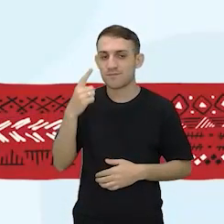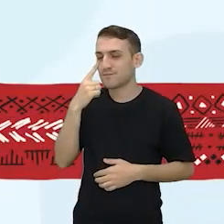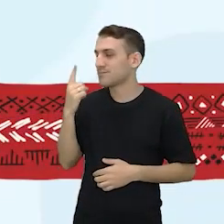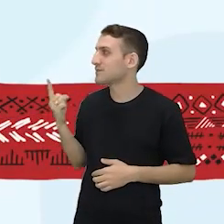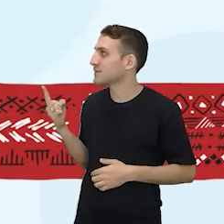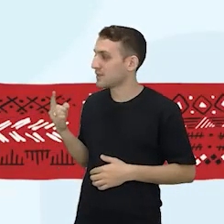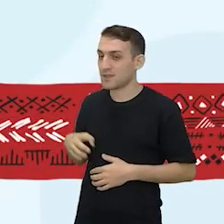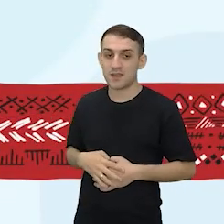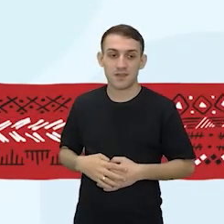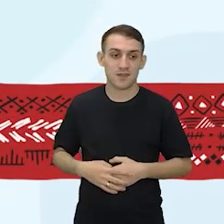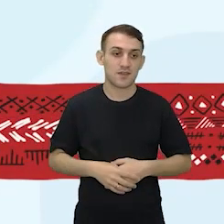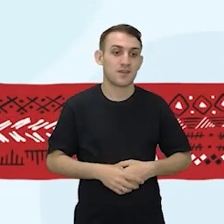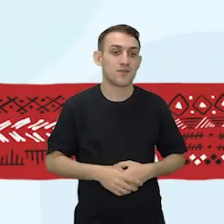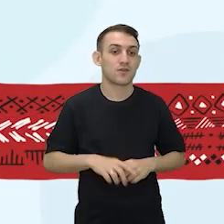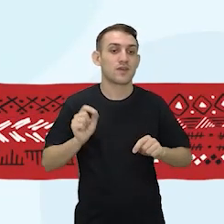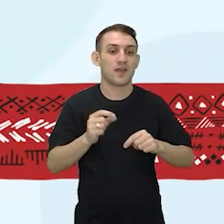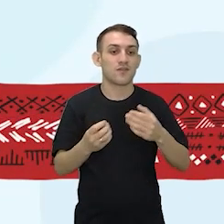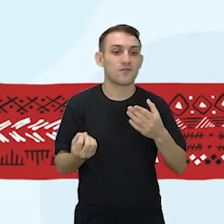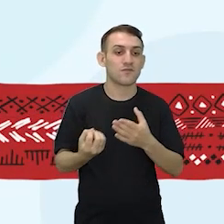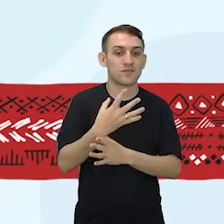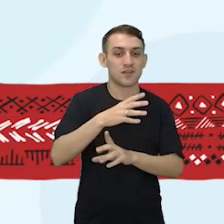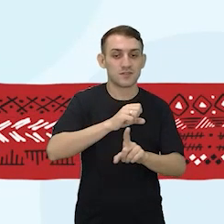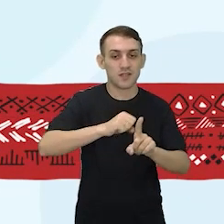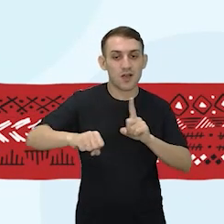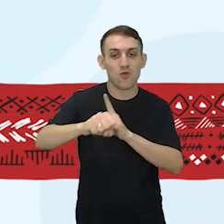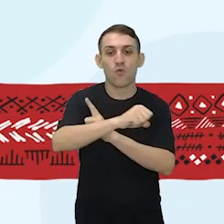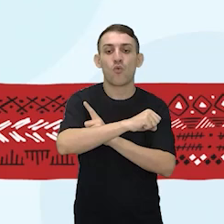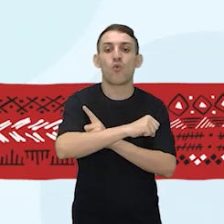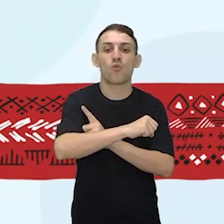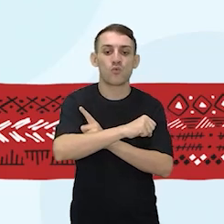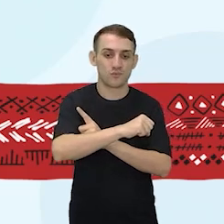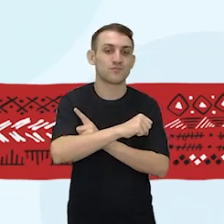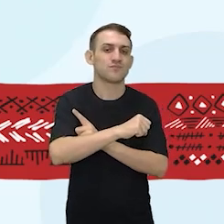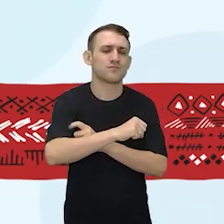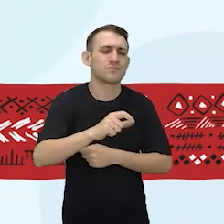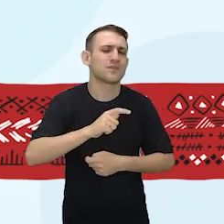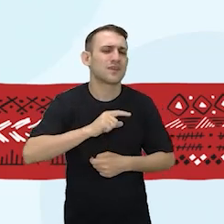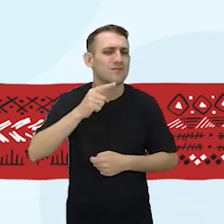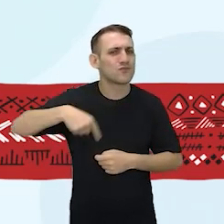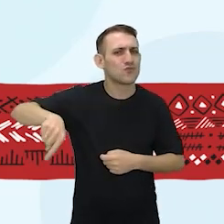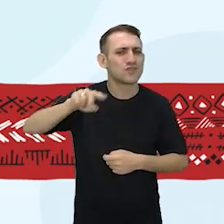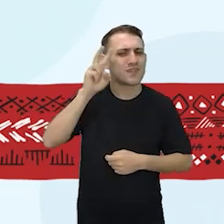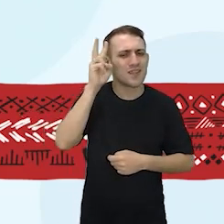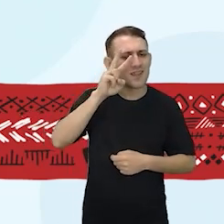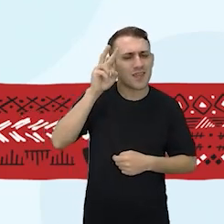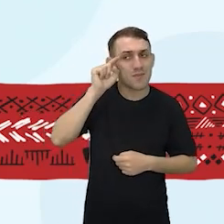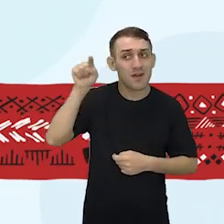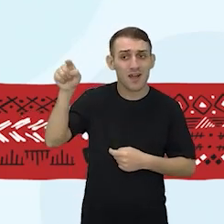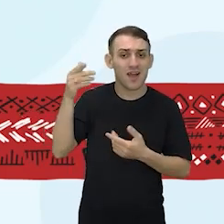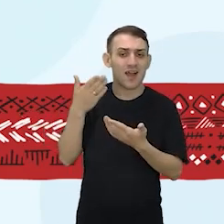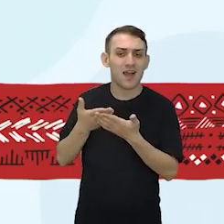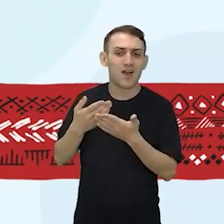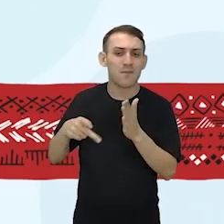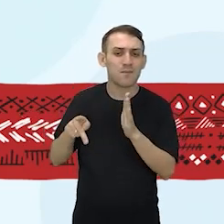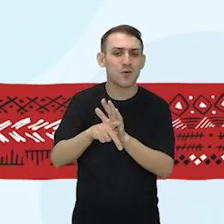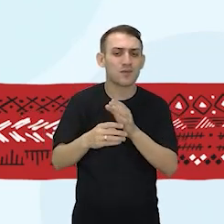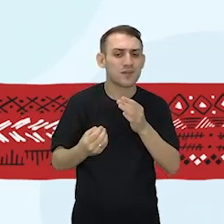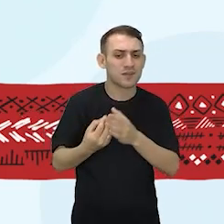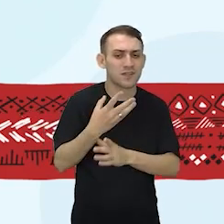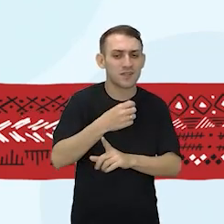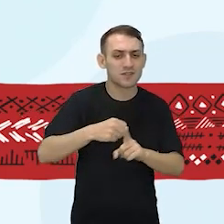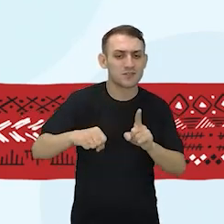aqui. É a formação das sociedades. Estão lembrados naquela aula da formação das